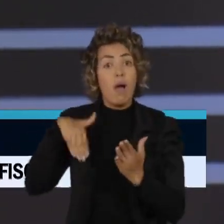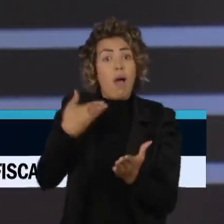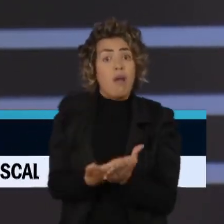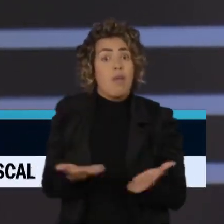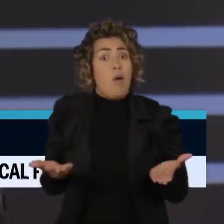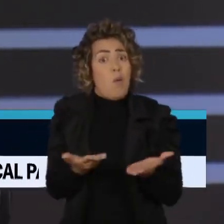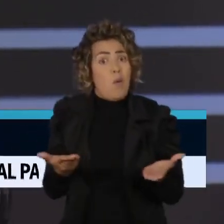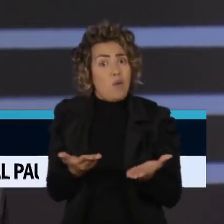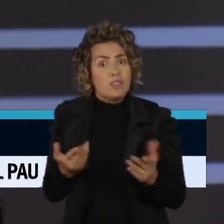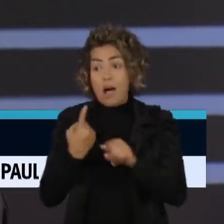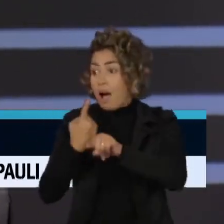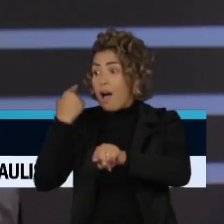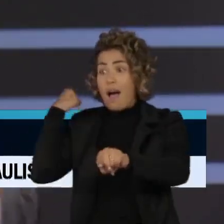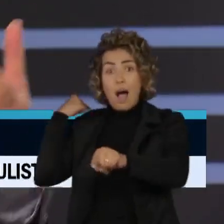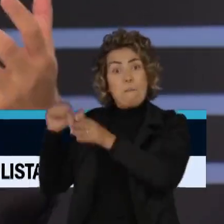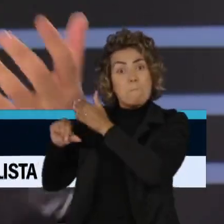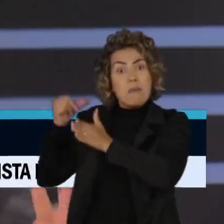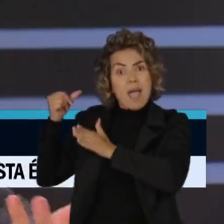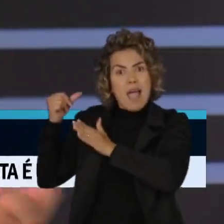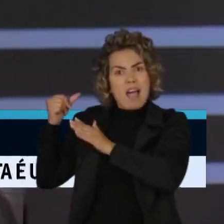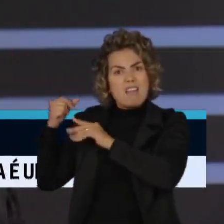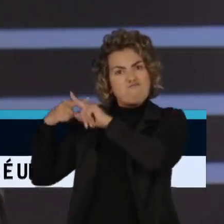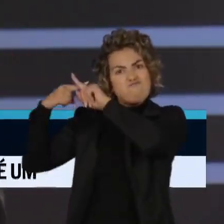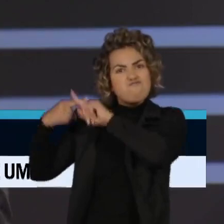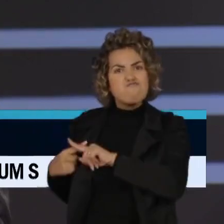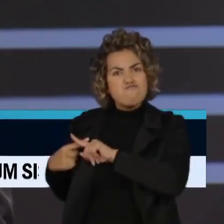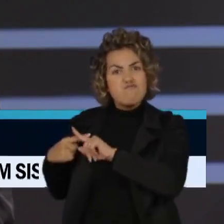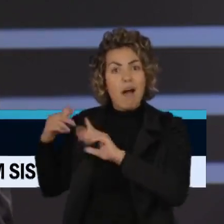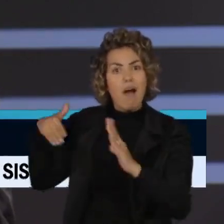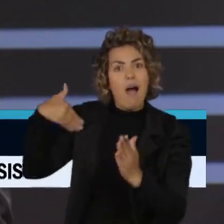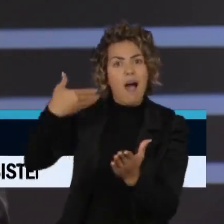consequências da ação nefasta dos países europeus na África.